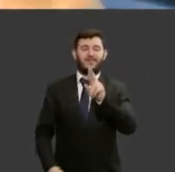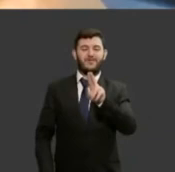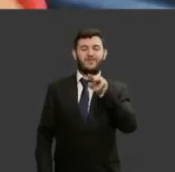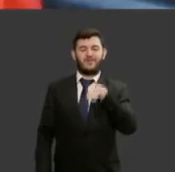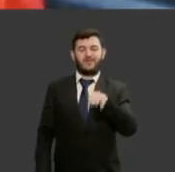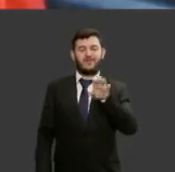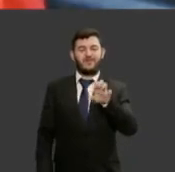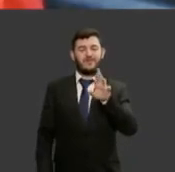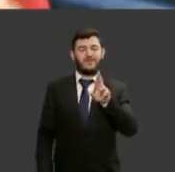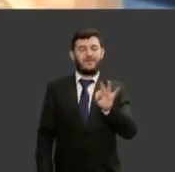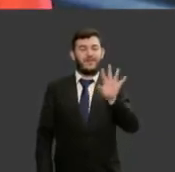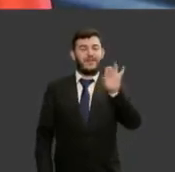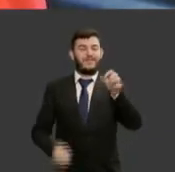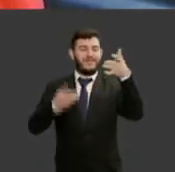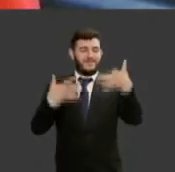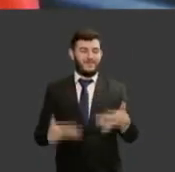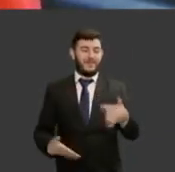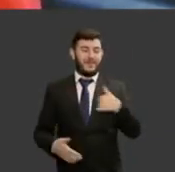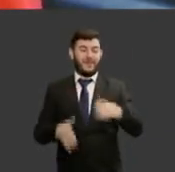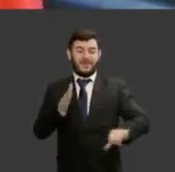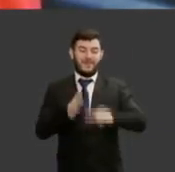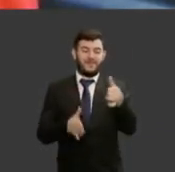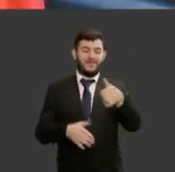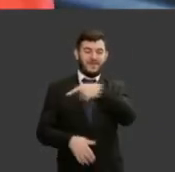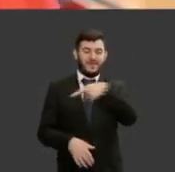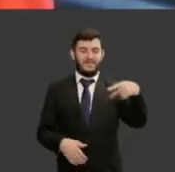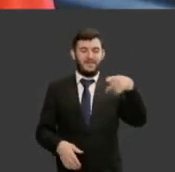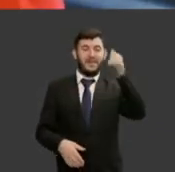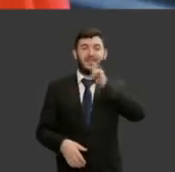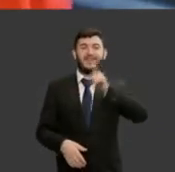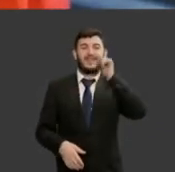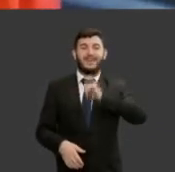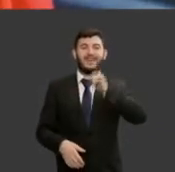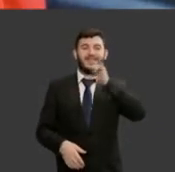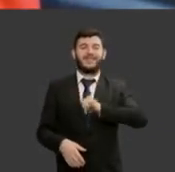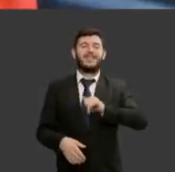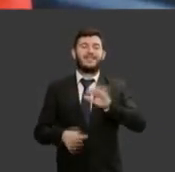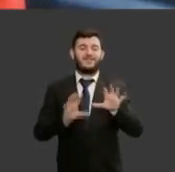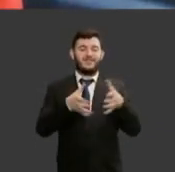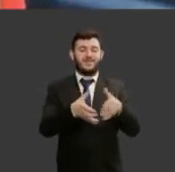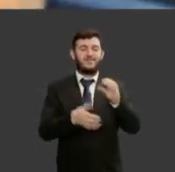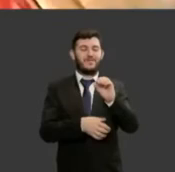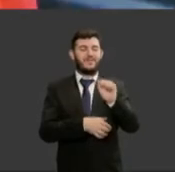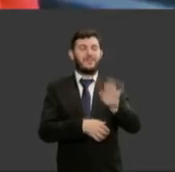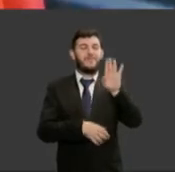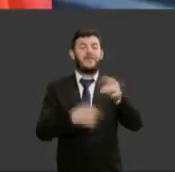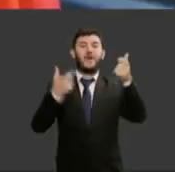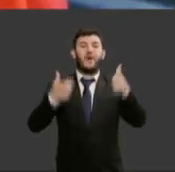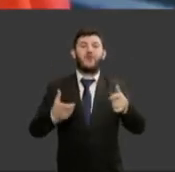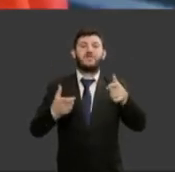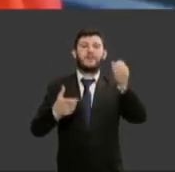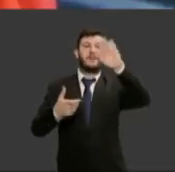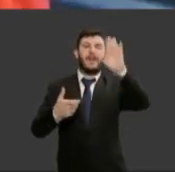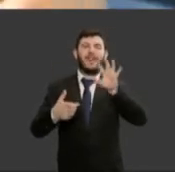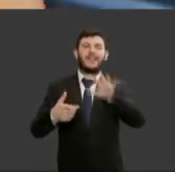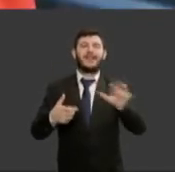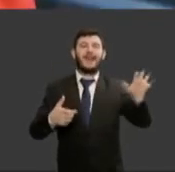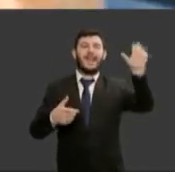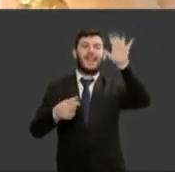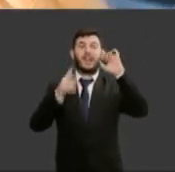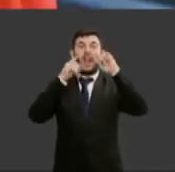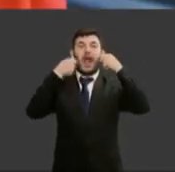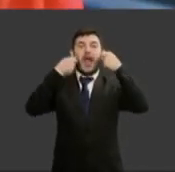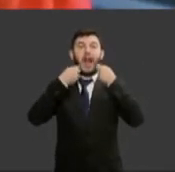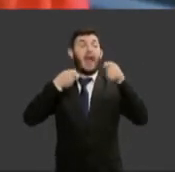de ser presidente ou a primeira presidente da seccional da UAB de Alagoas na qual ele também presidiu e uma